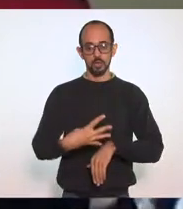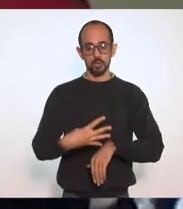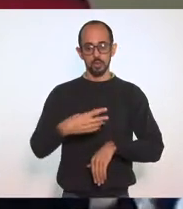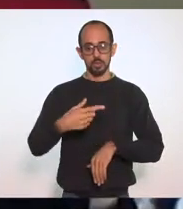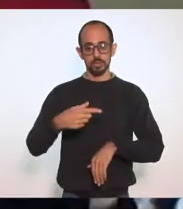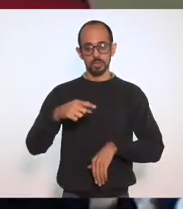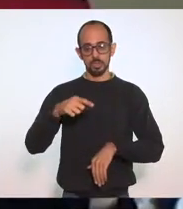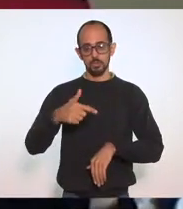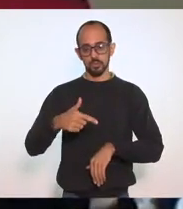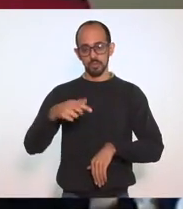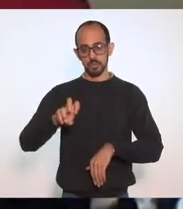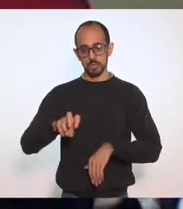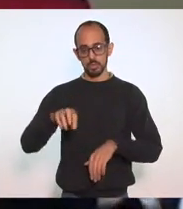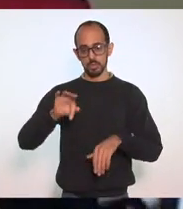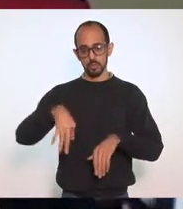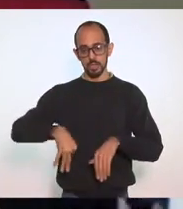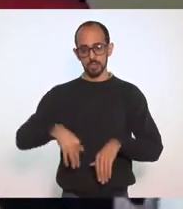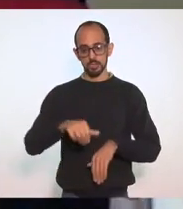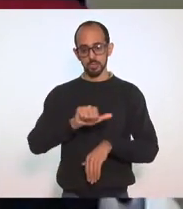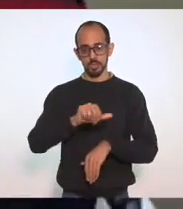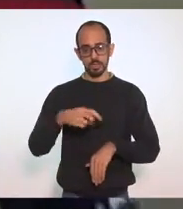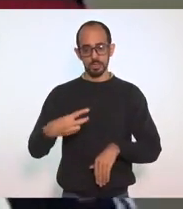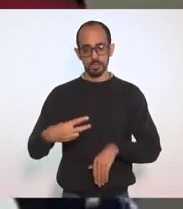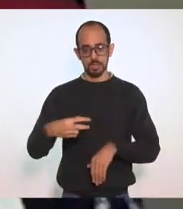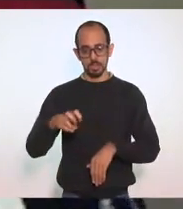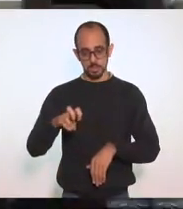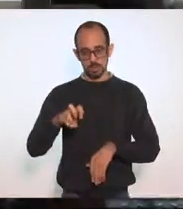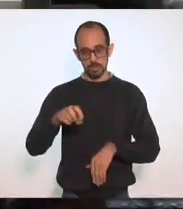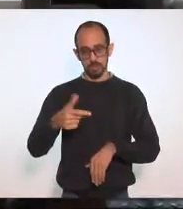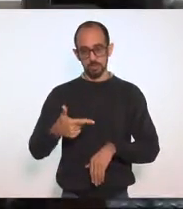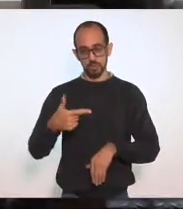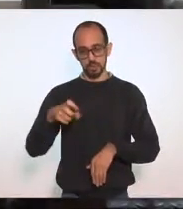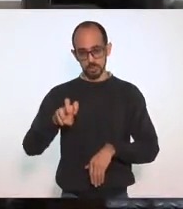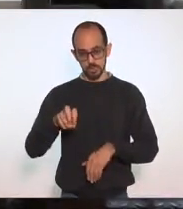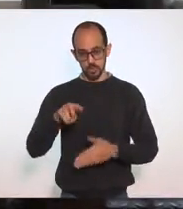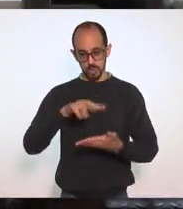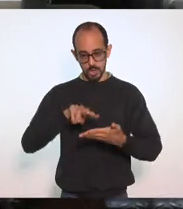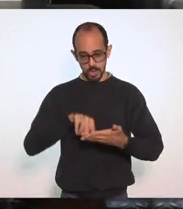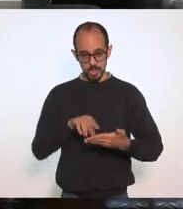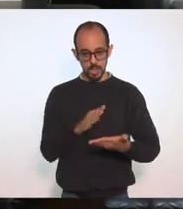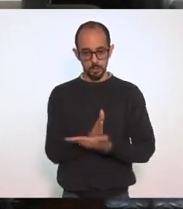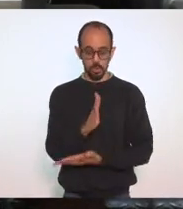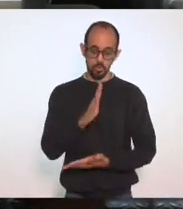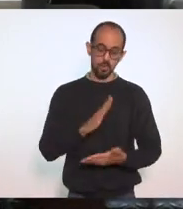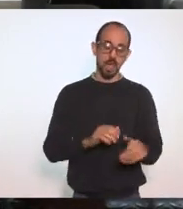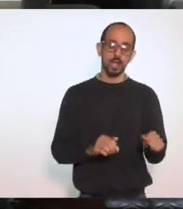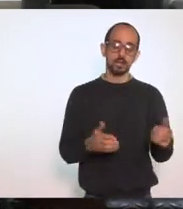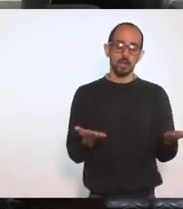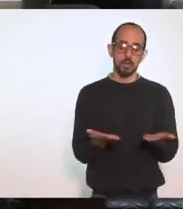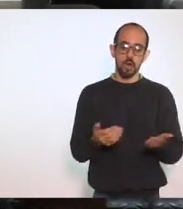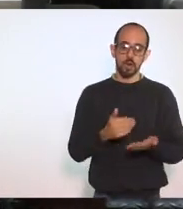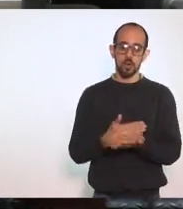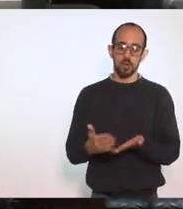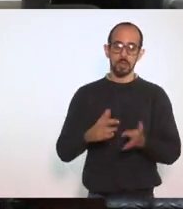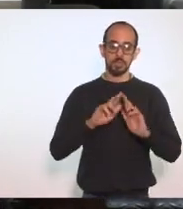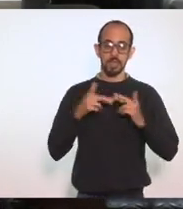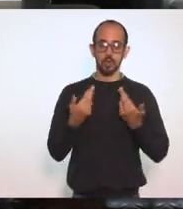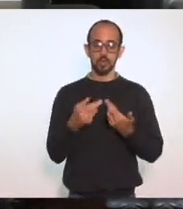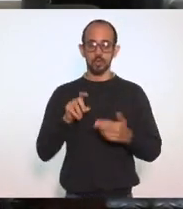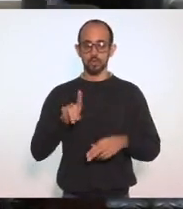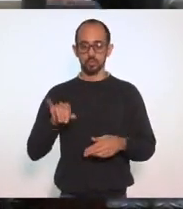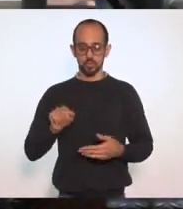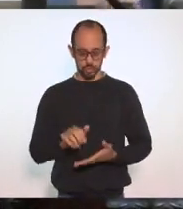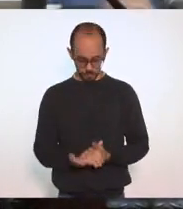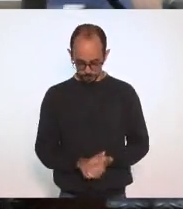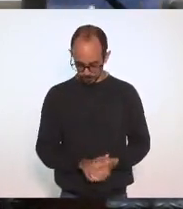encerrou-se às 15 horas e 20 minutos. Lida e aprovada a ata, passa-se a ordem do dia. queria fazer